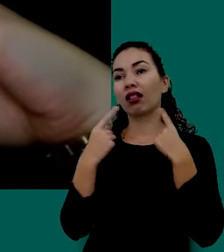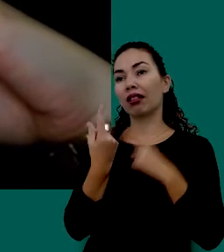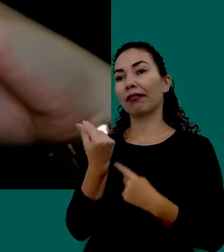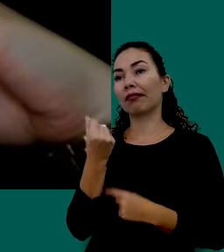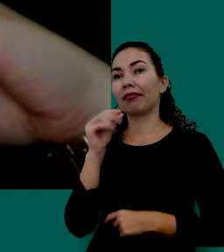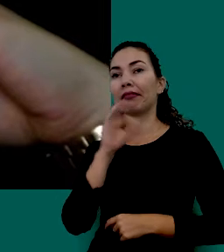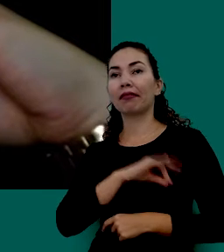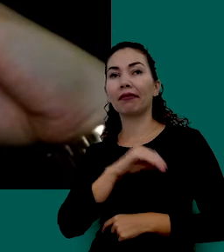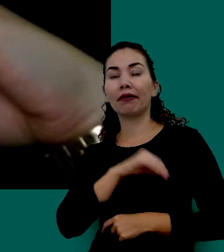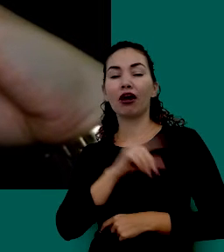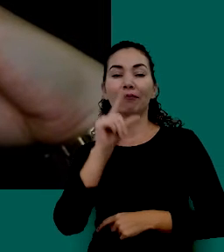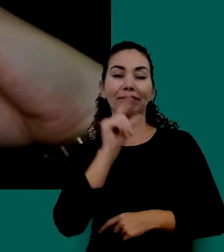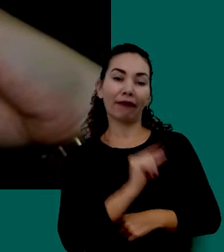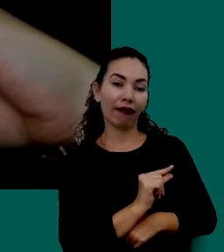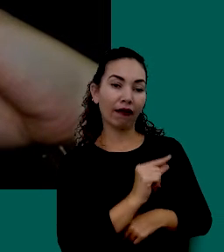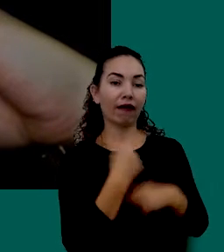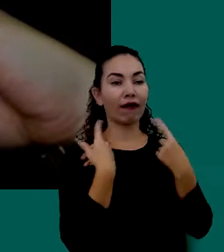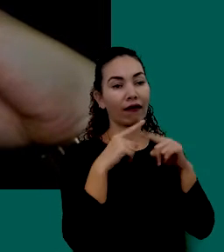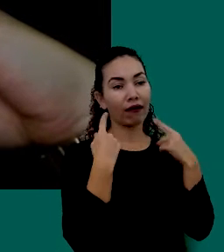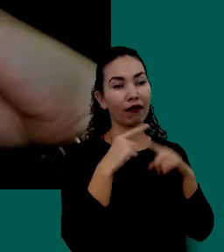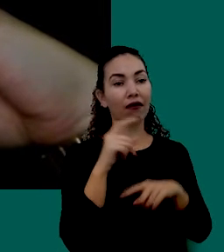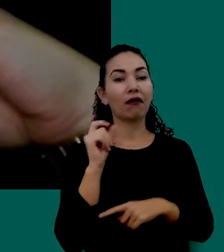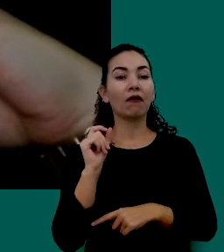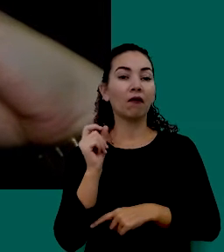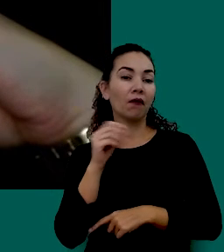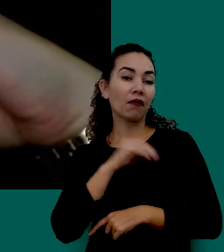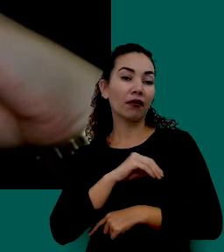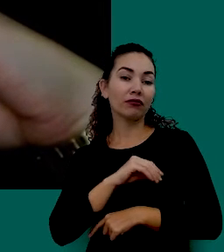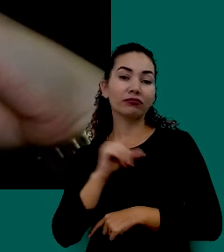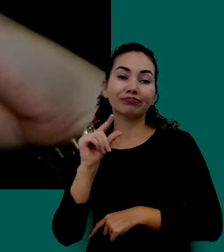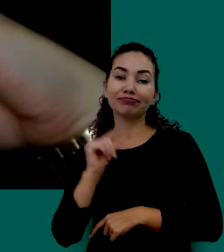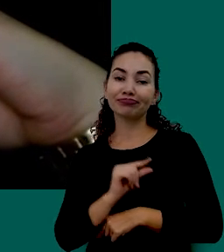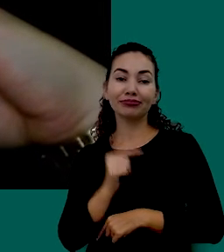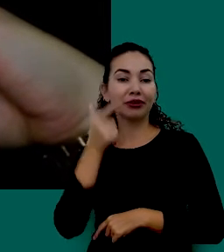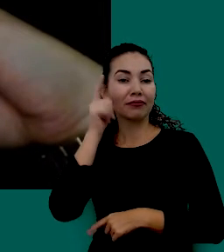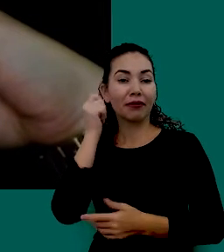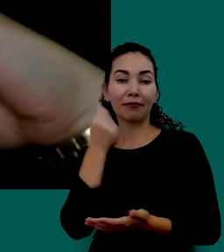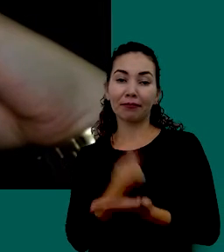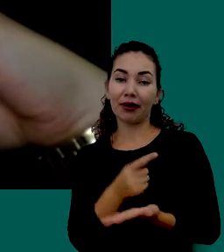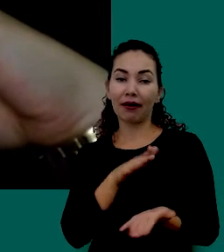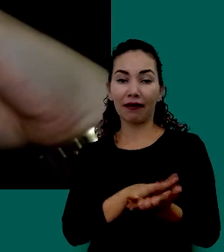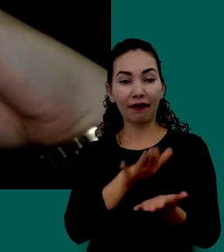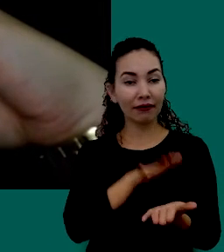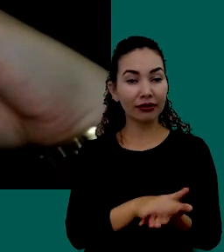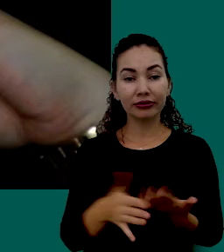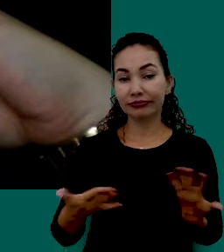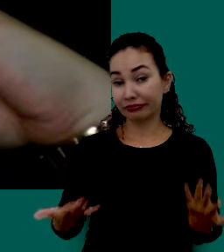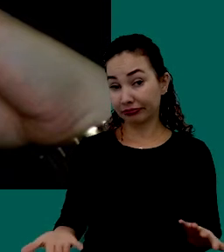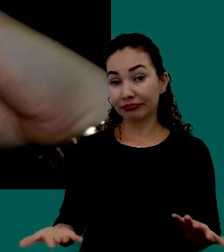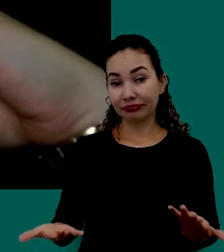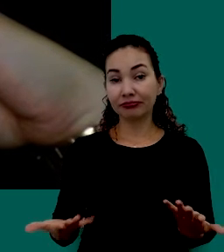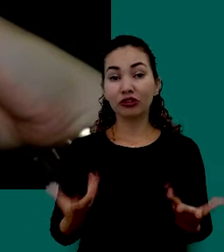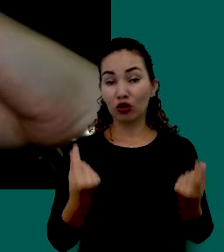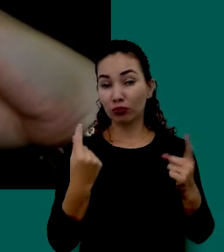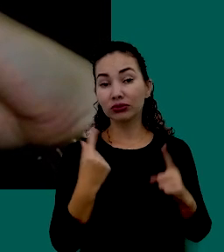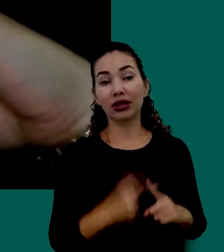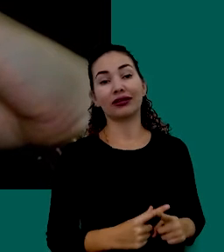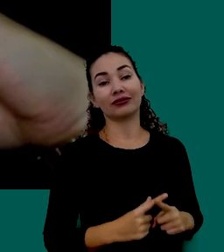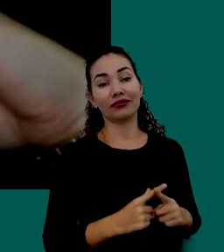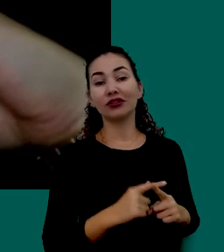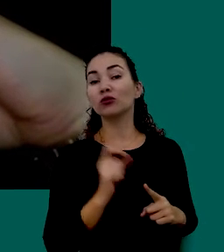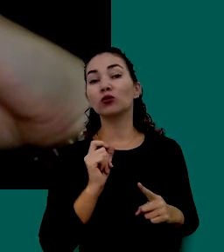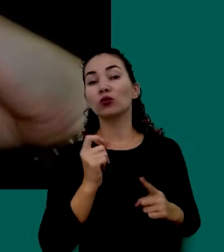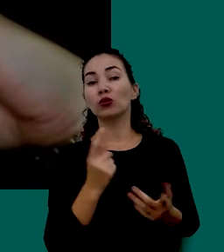Pouco Que O Que Ganham Não Cobre As Despesas E Muitas Vezes